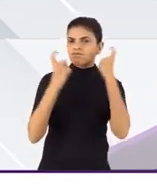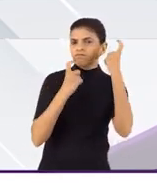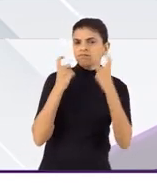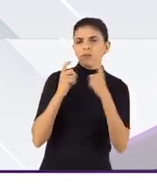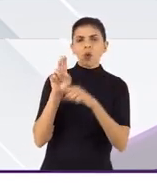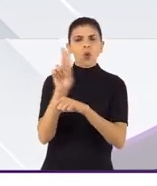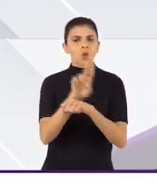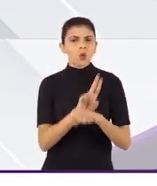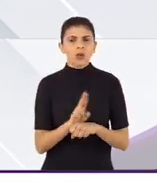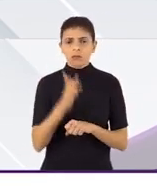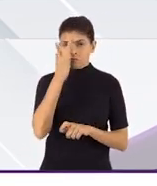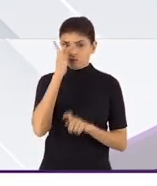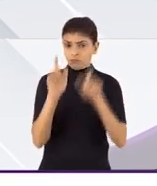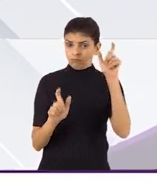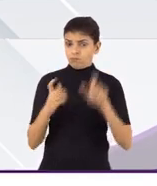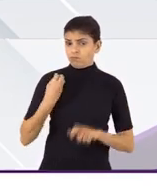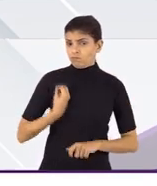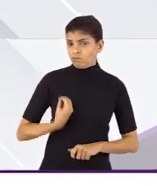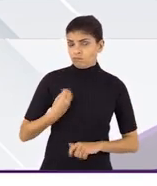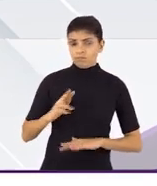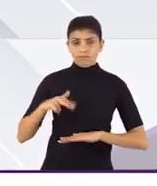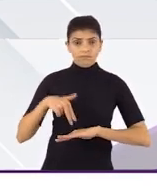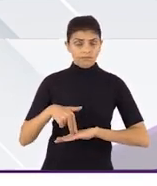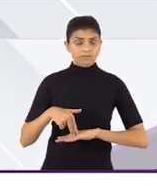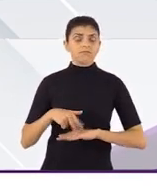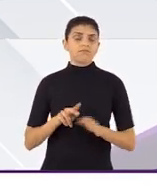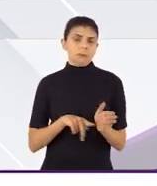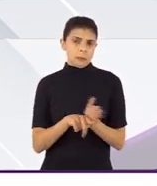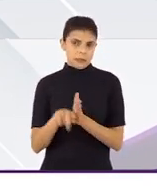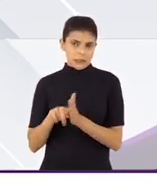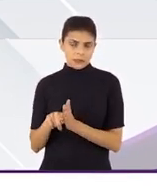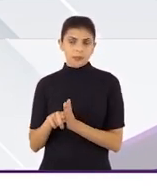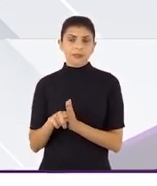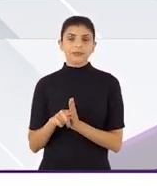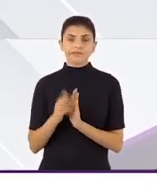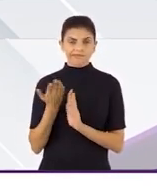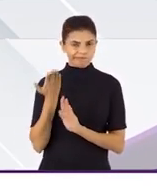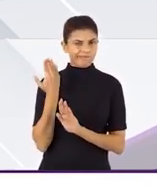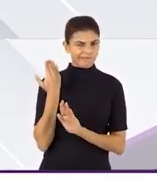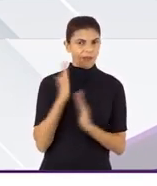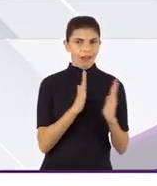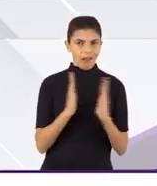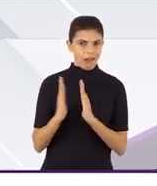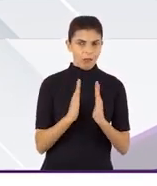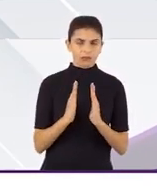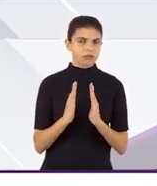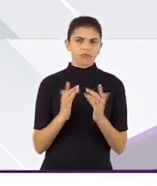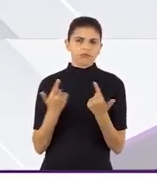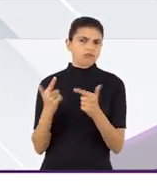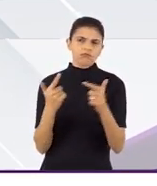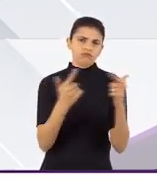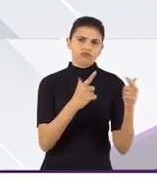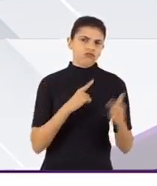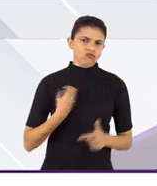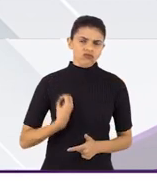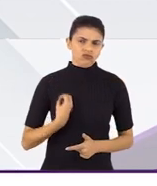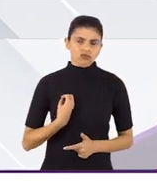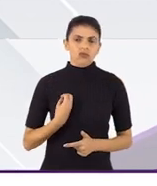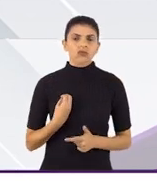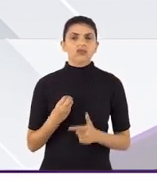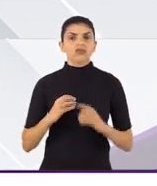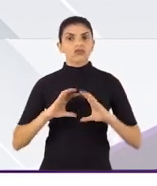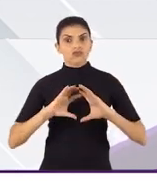com os participantes de pesquisa fossem tomados. Na época, não existia